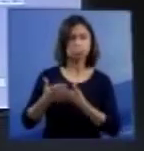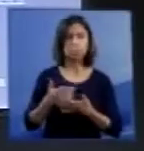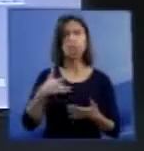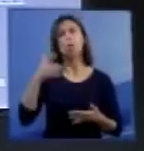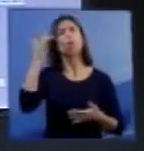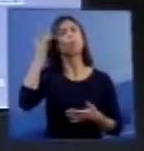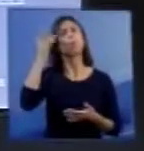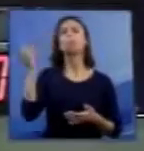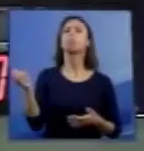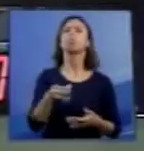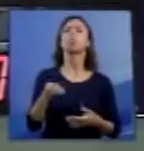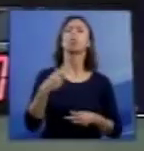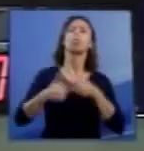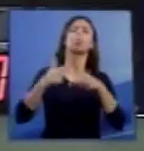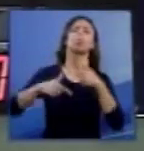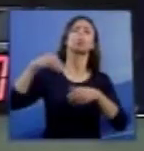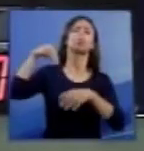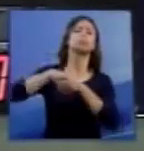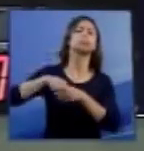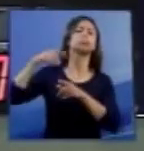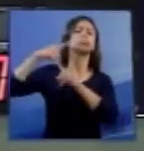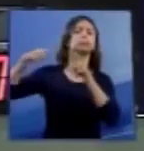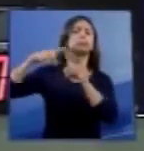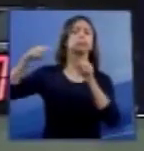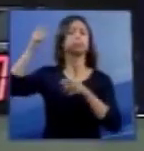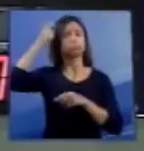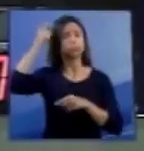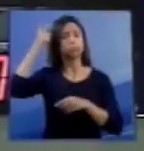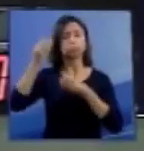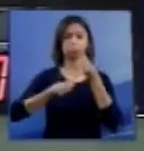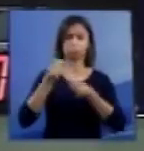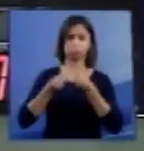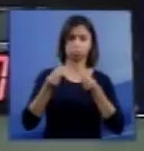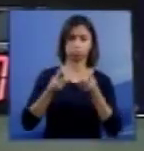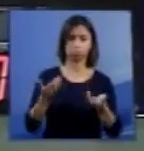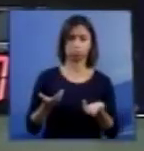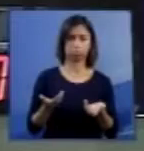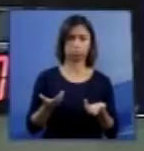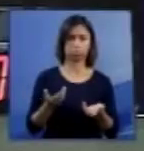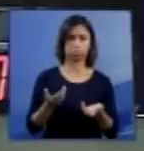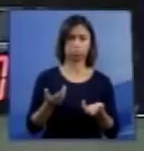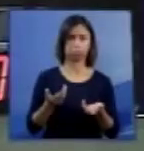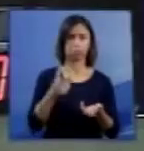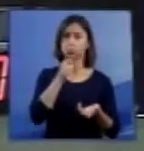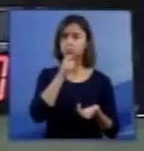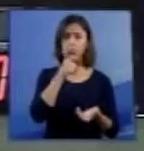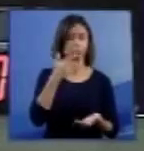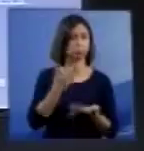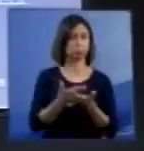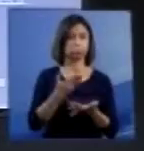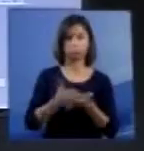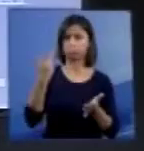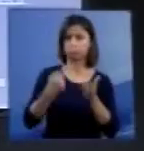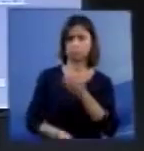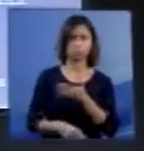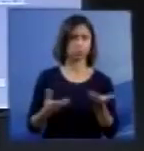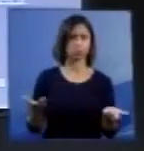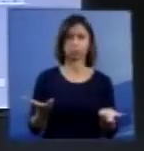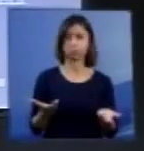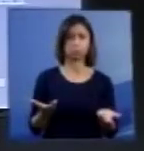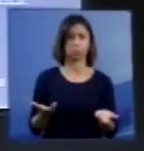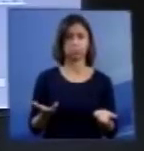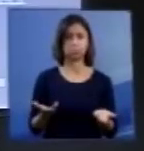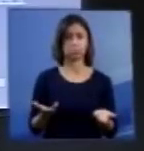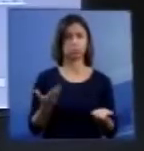sobre o funcionamento da parte do encéfalo não comprometido na anencefalia. Não existe estudo profundo nesse sentido.